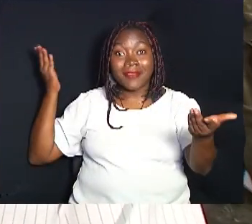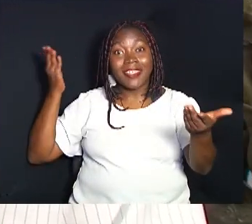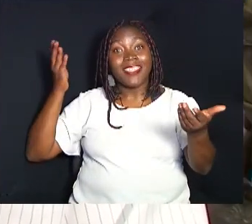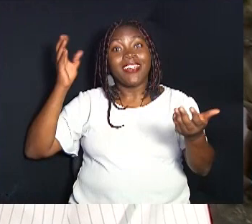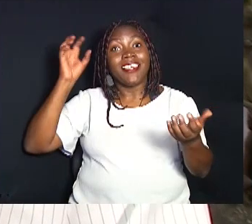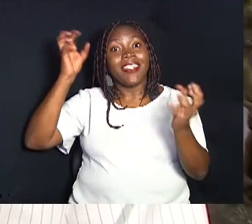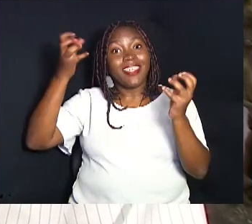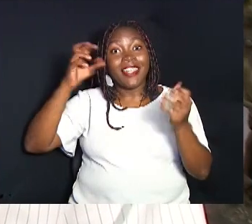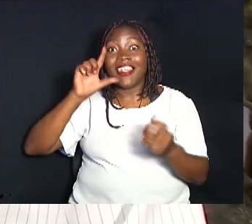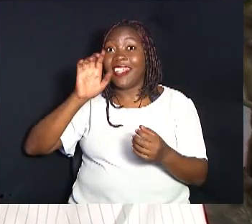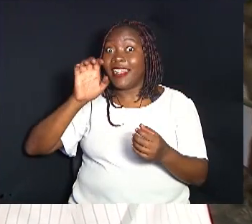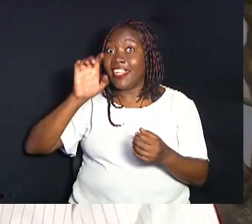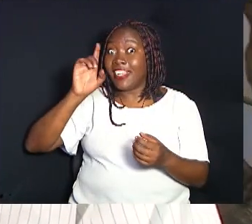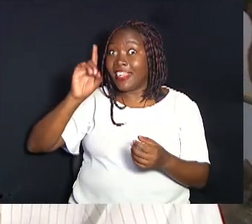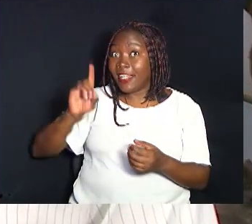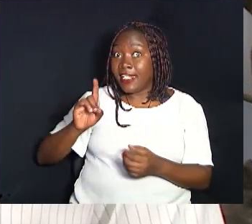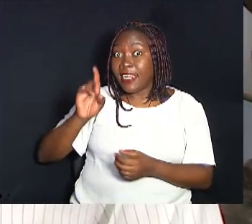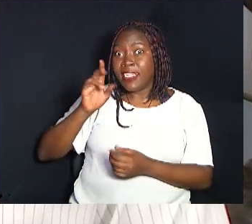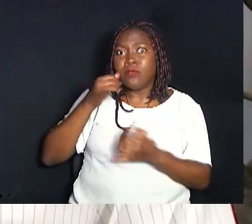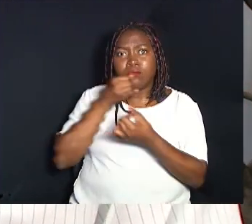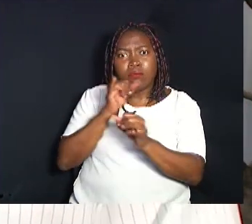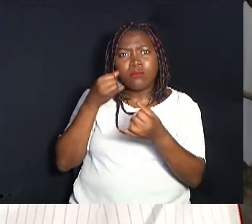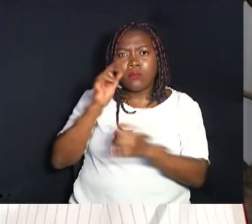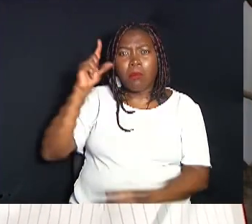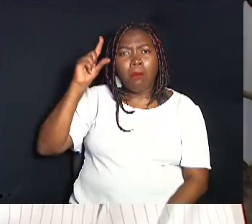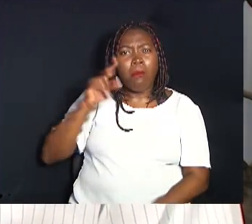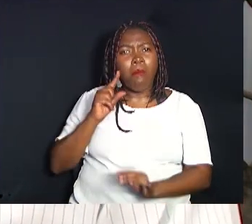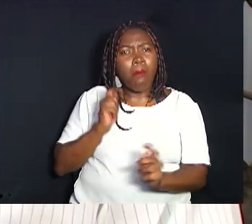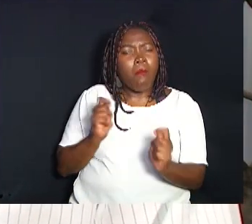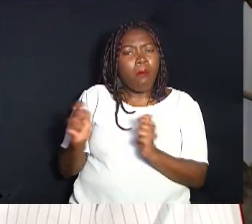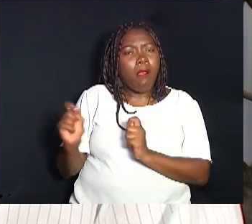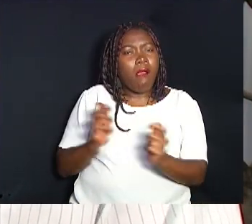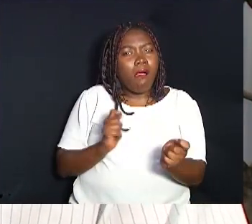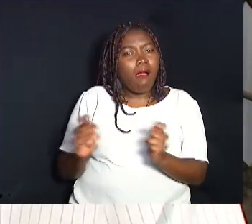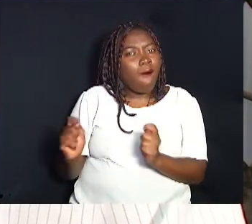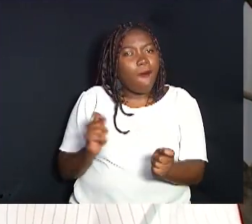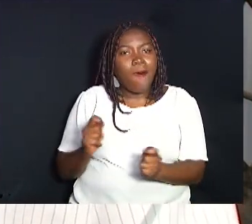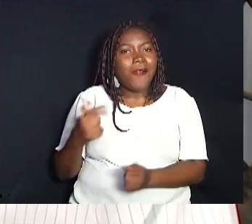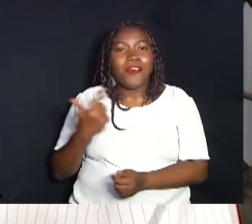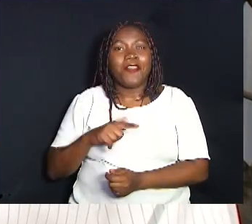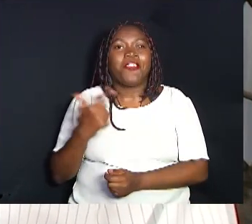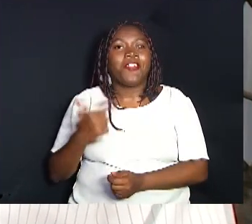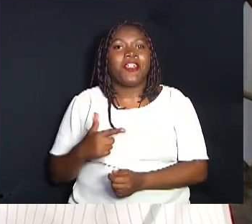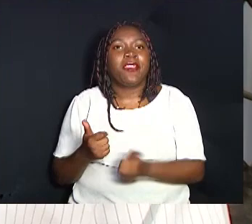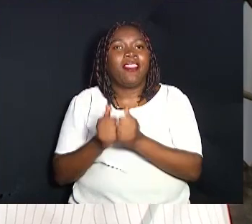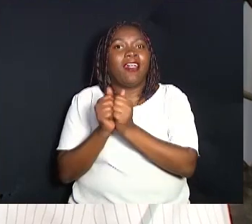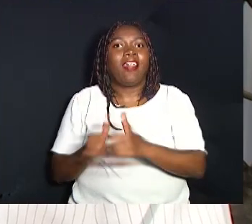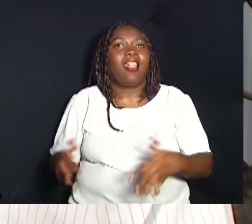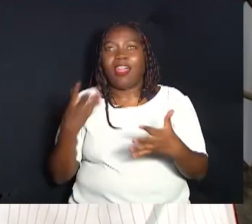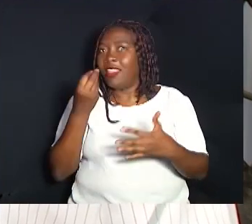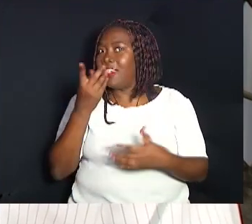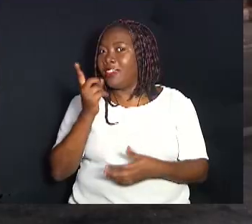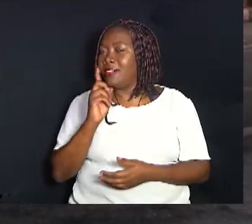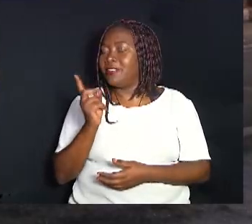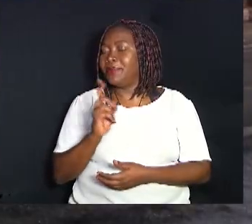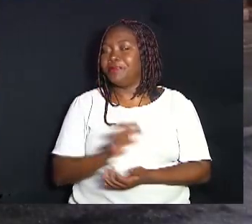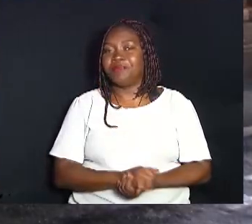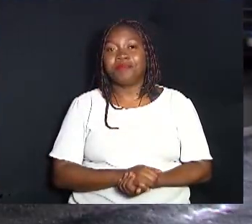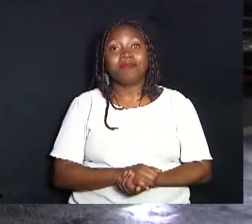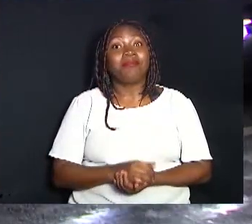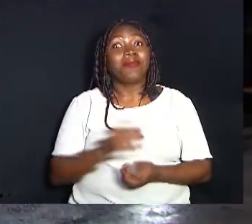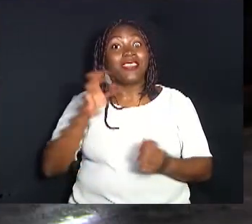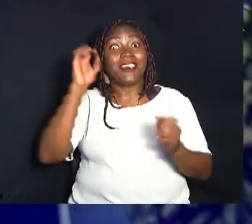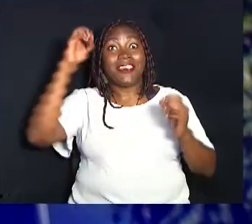São lâmpadas LED de baixo consumo de energia, não haverá grandes ônus para a Câmara. A